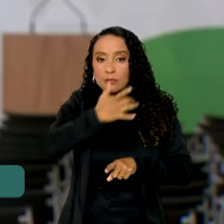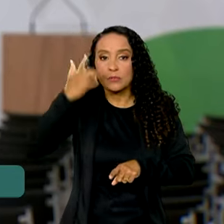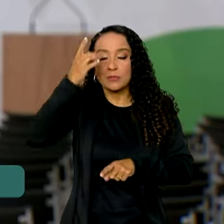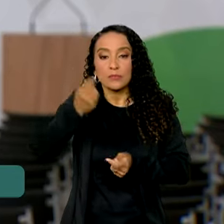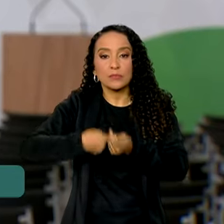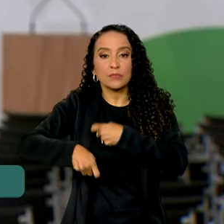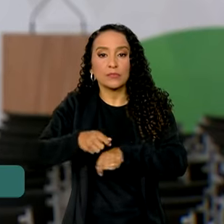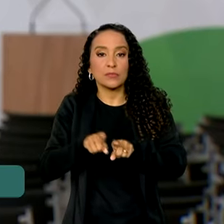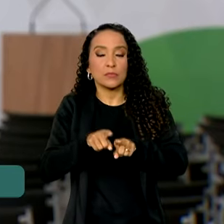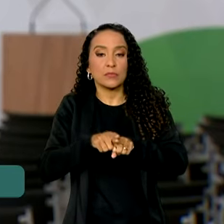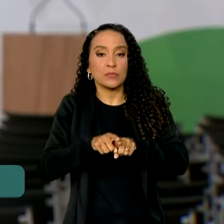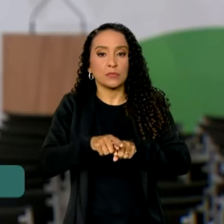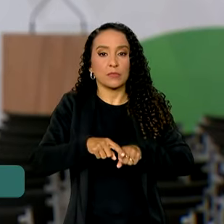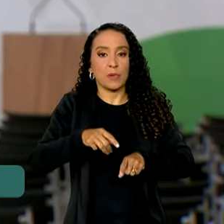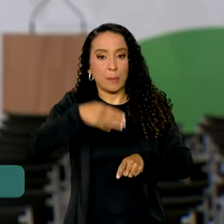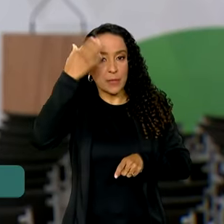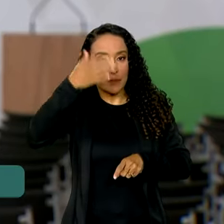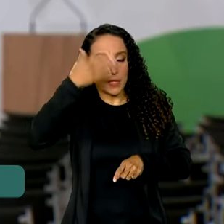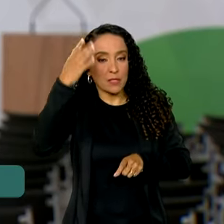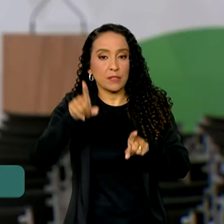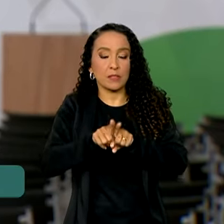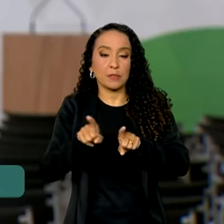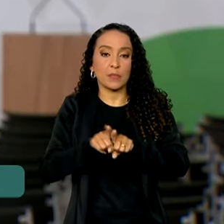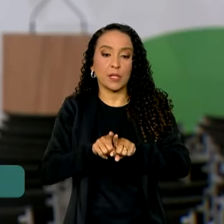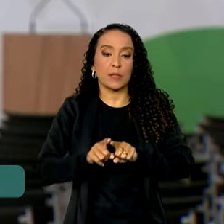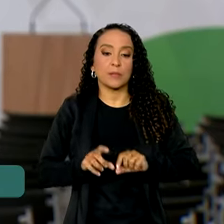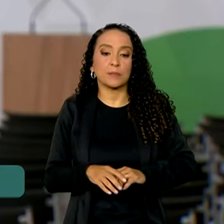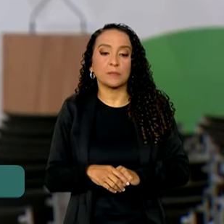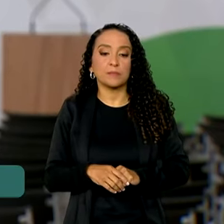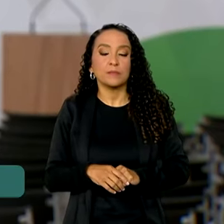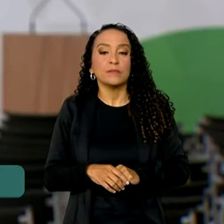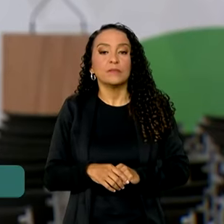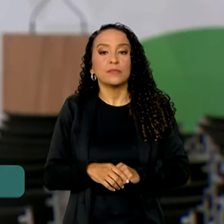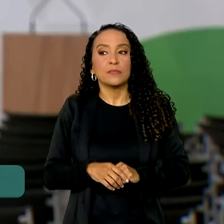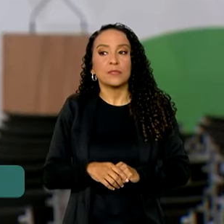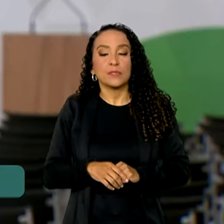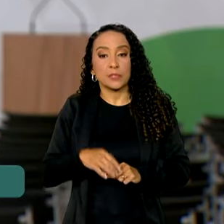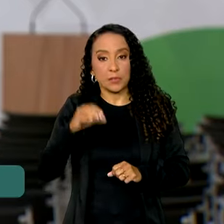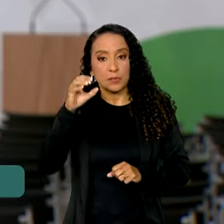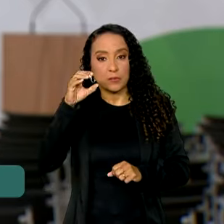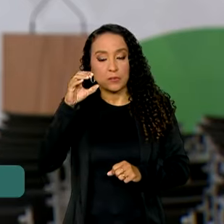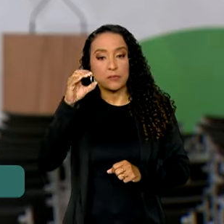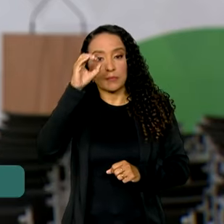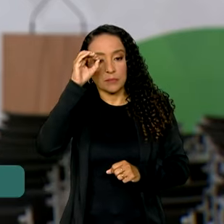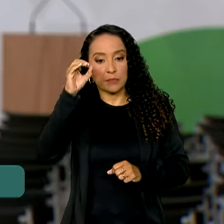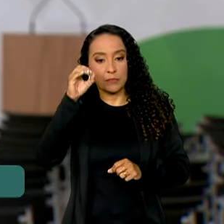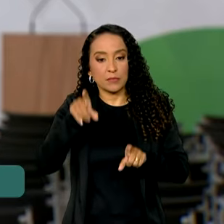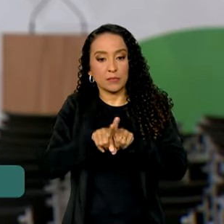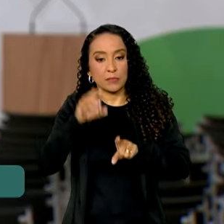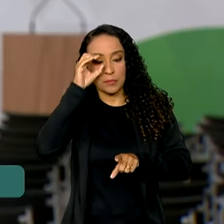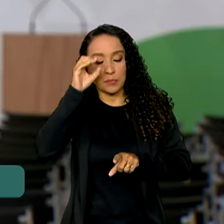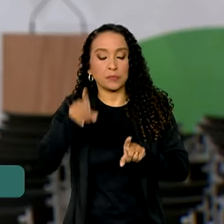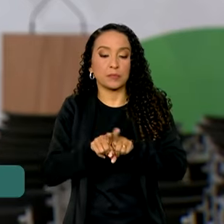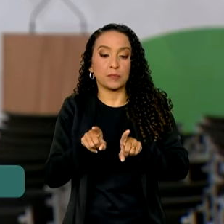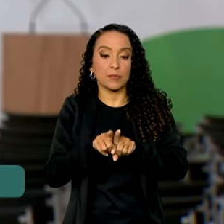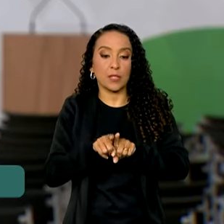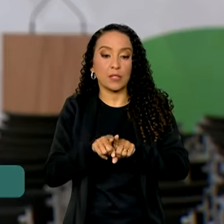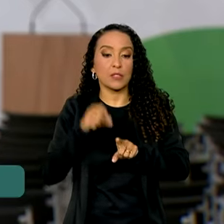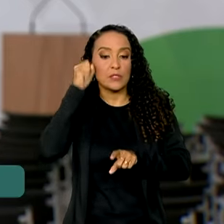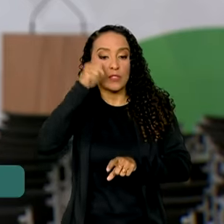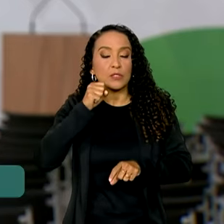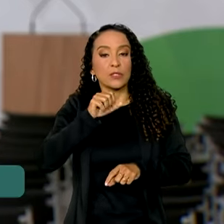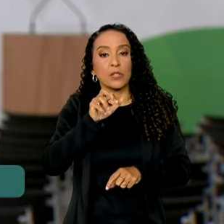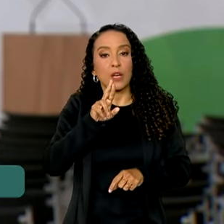Fazenda, Márcio Macedo, da Secretaria-Geral e Alexandre Padilha, das Relações Institucionais, além dos senadores